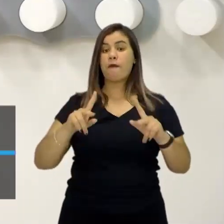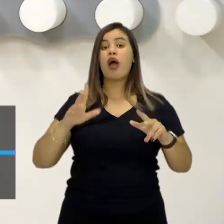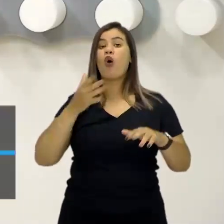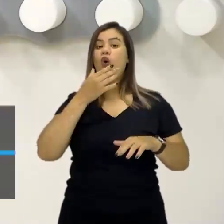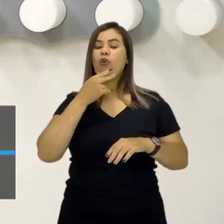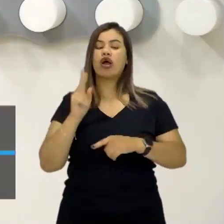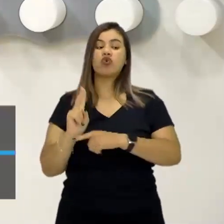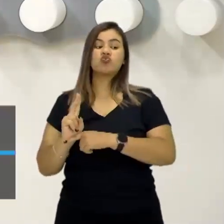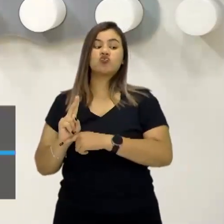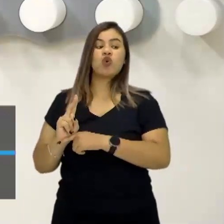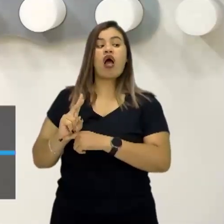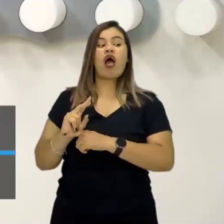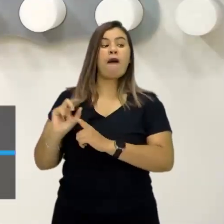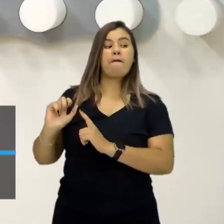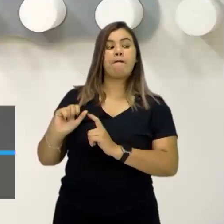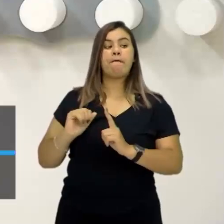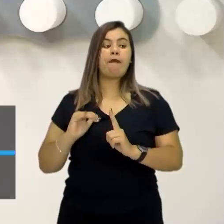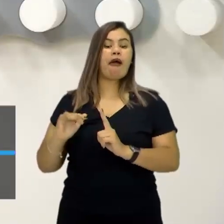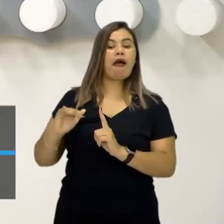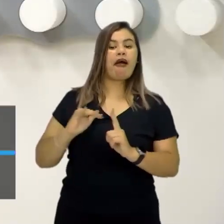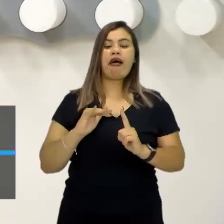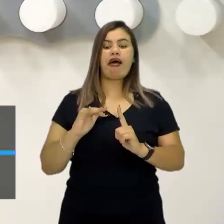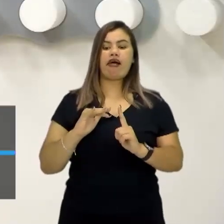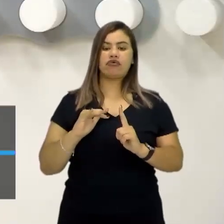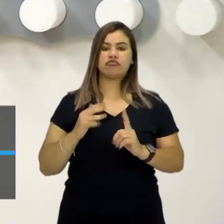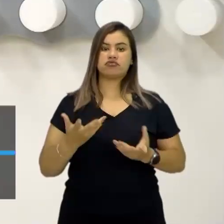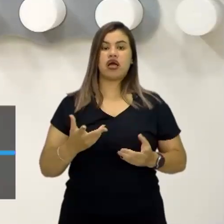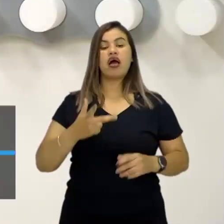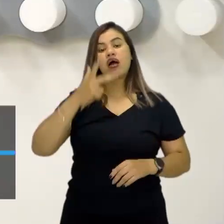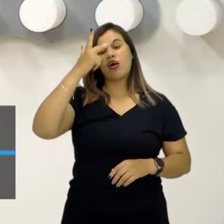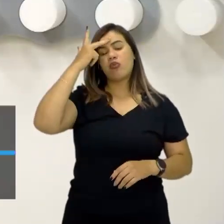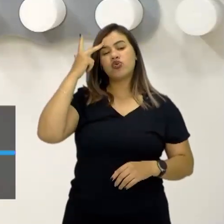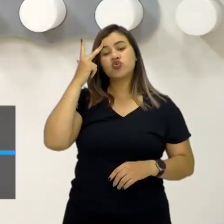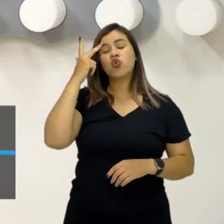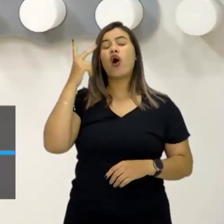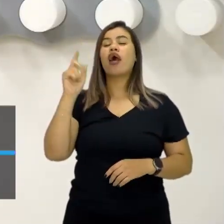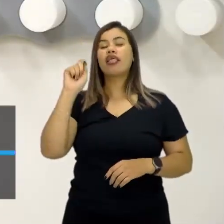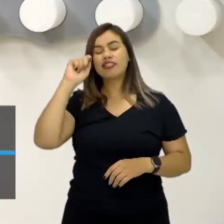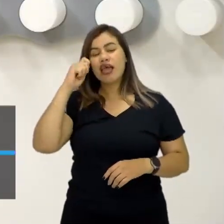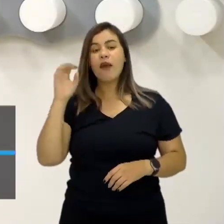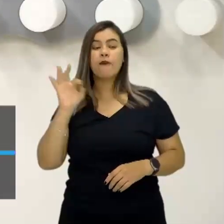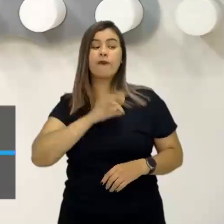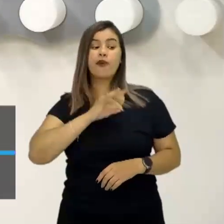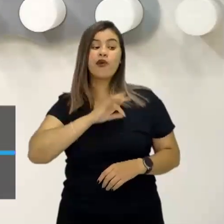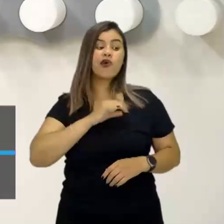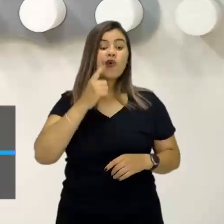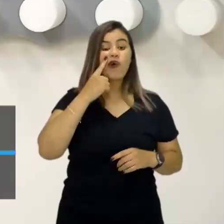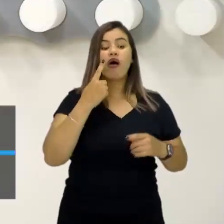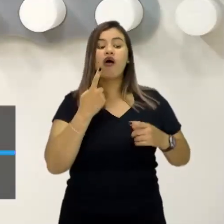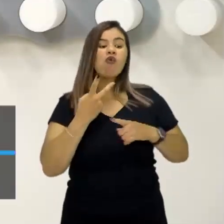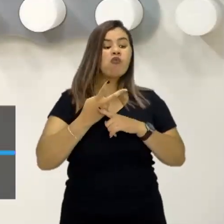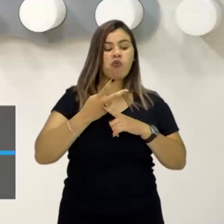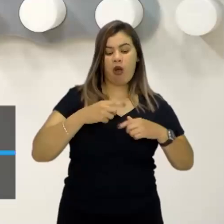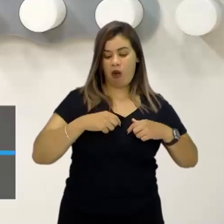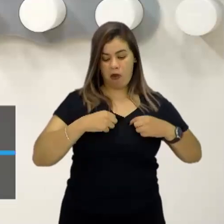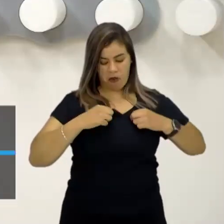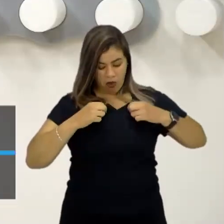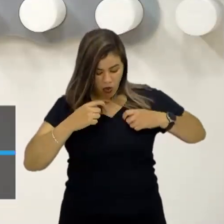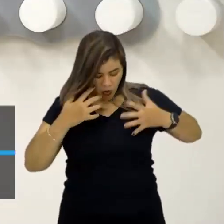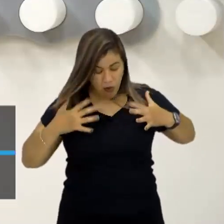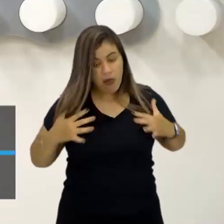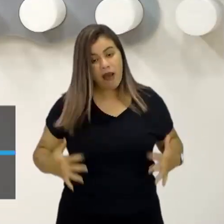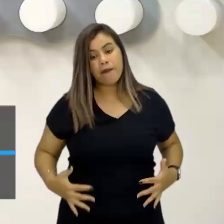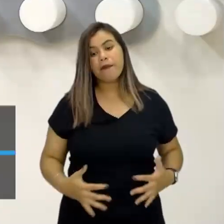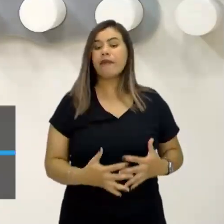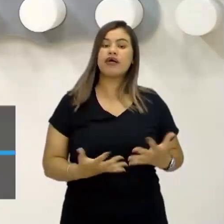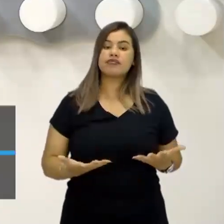quando uma pessoa negra é a única revistada pela polícia, todos esses elementos, ou então, quando entra em um